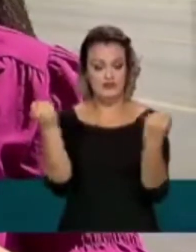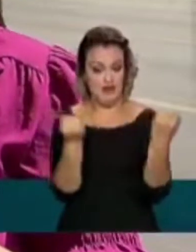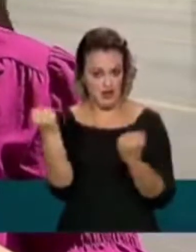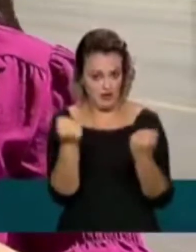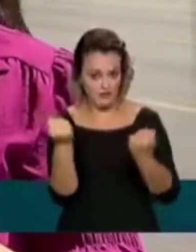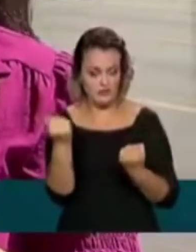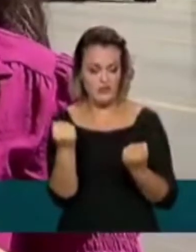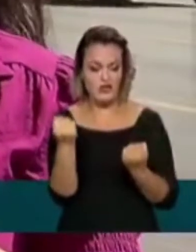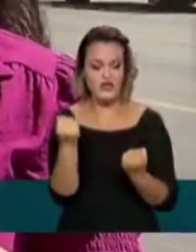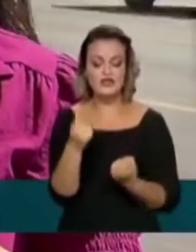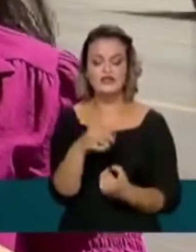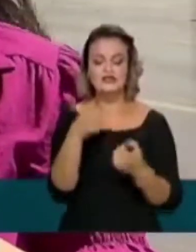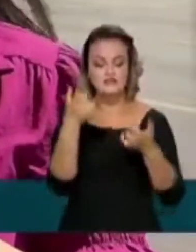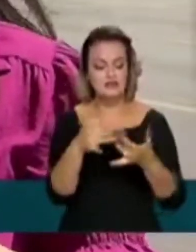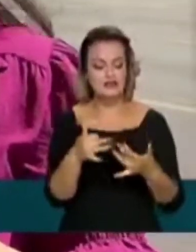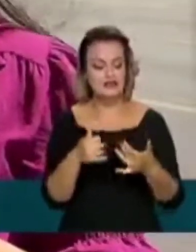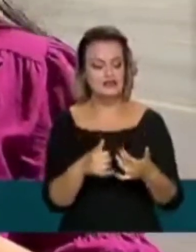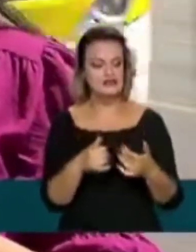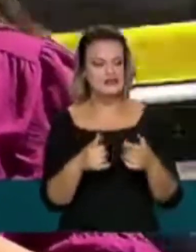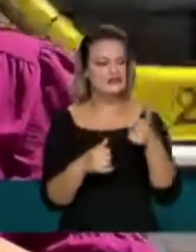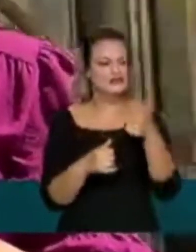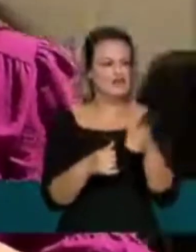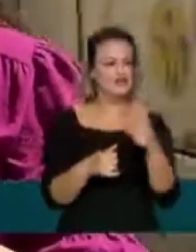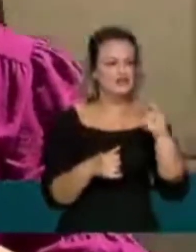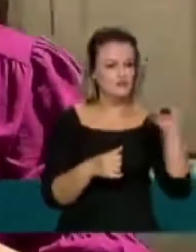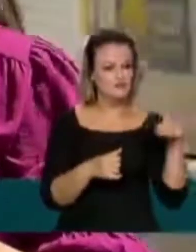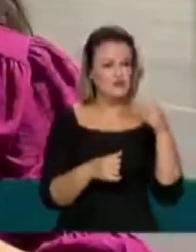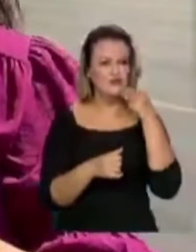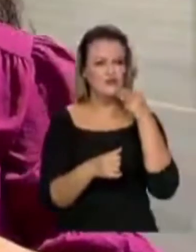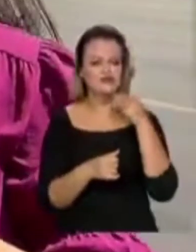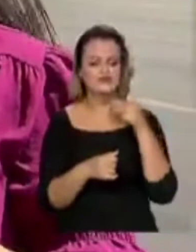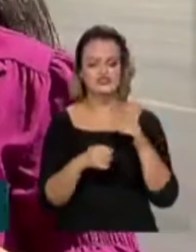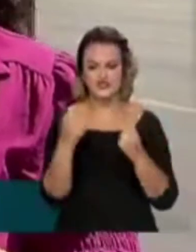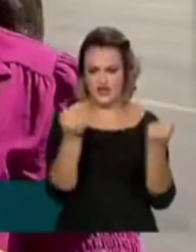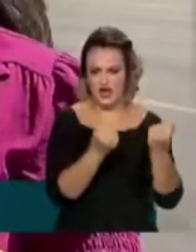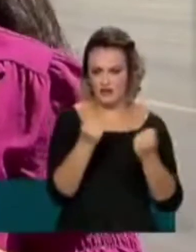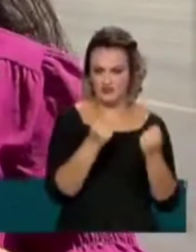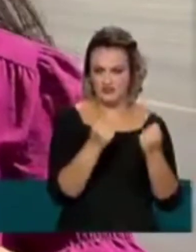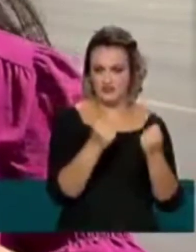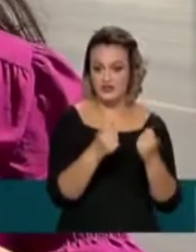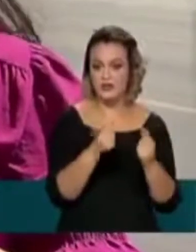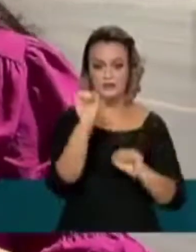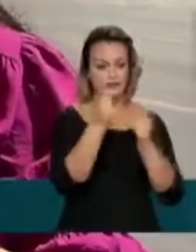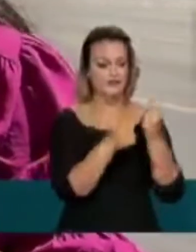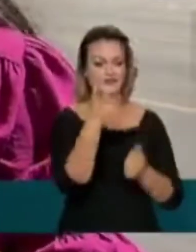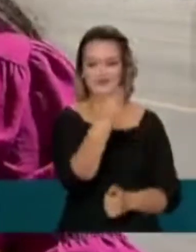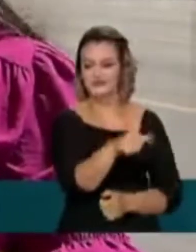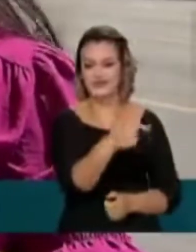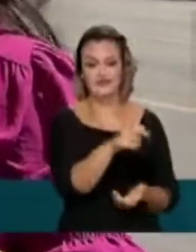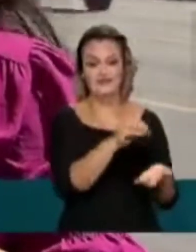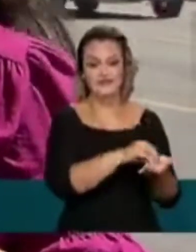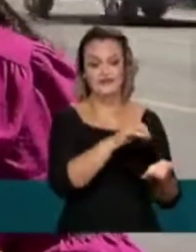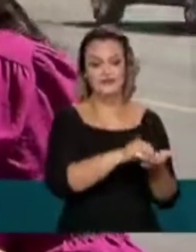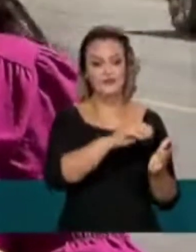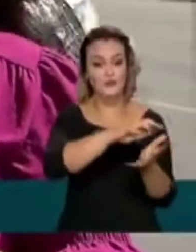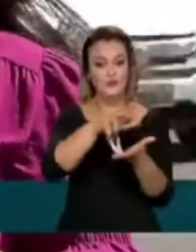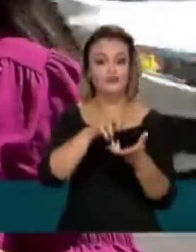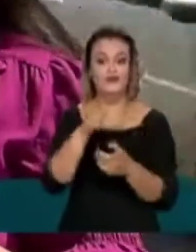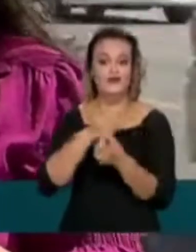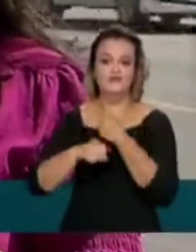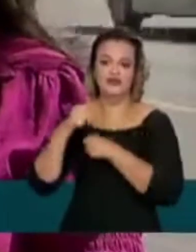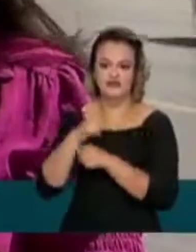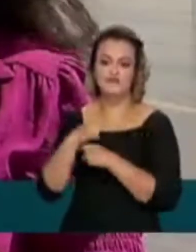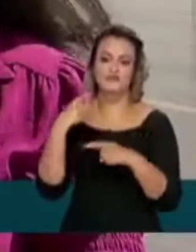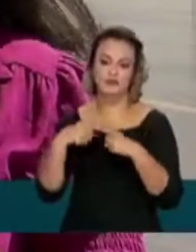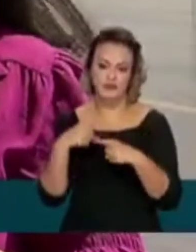entre 5 e 7 milhões e 500 mil carros deixaram de ser fabricados em todo o mundo no ano passado,